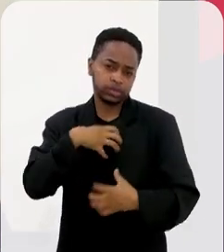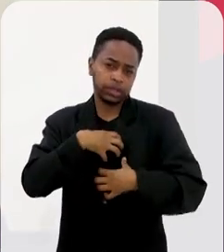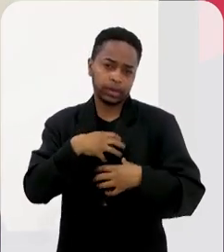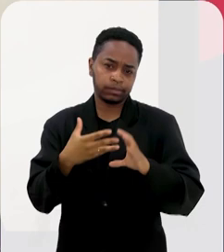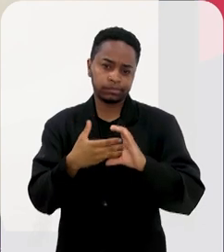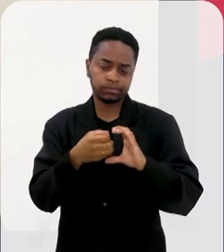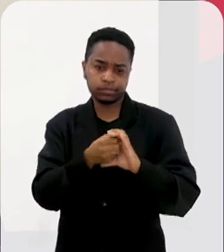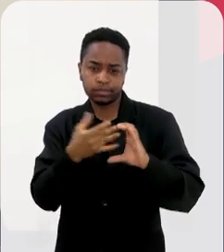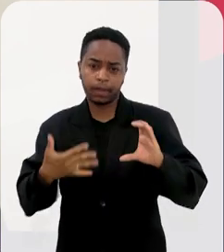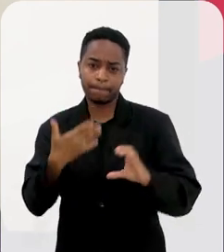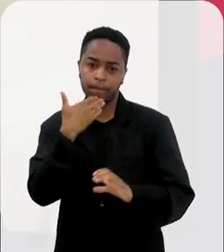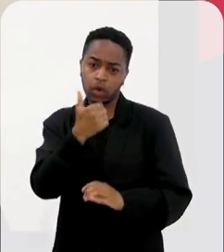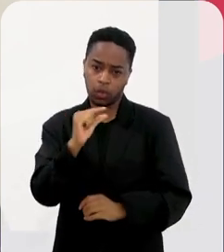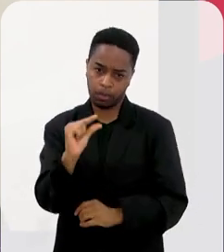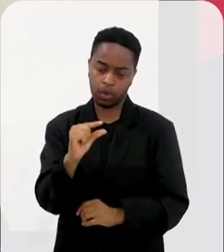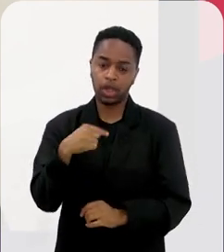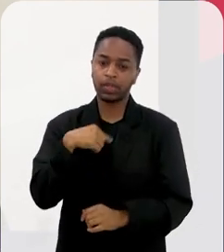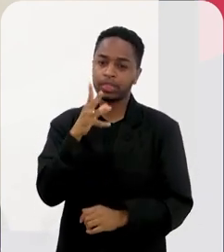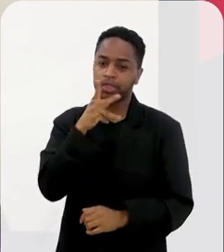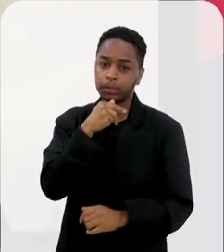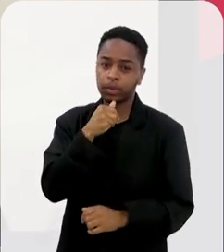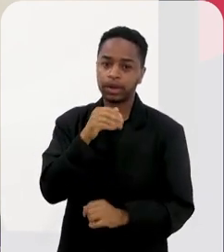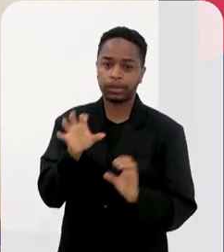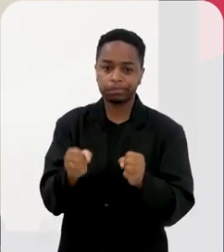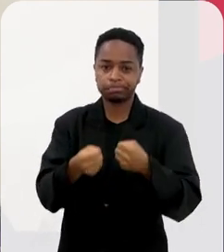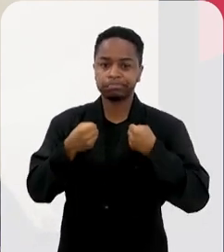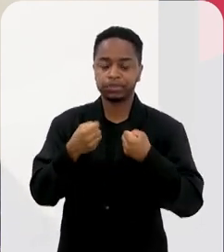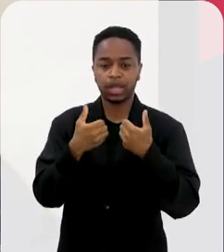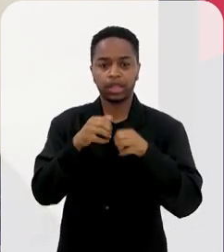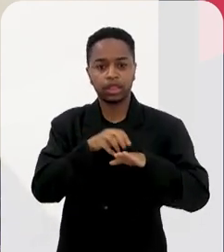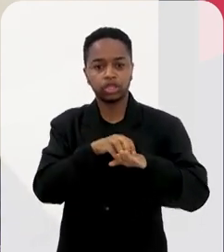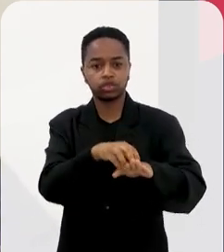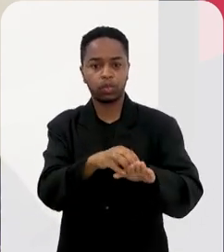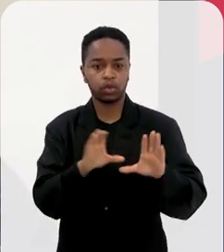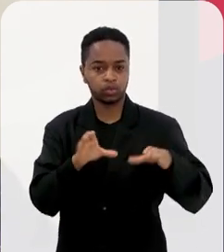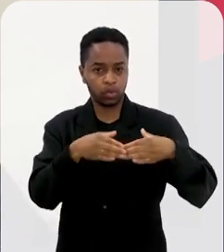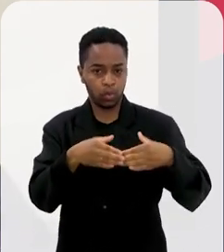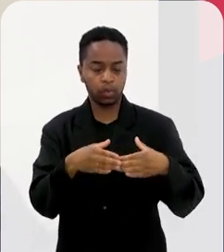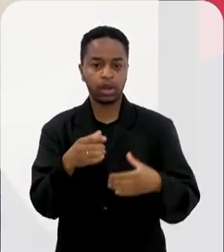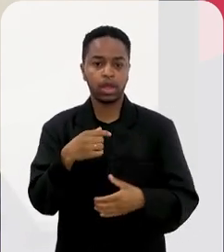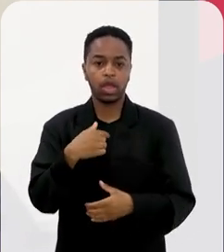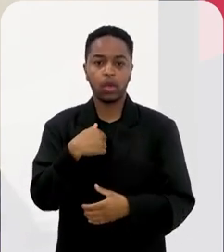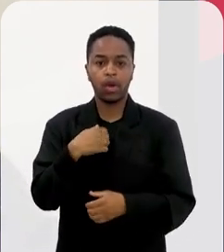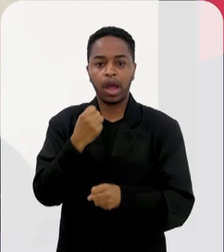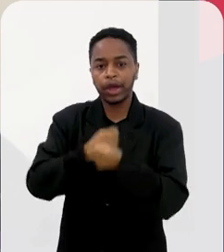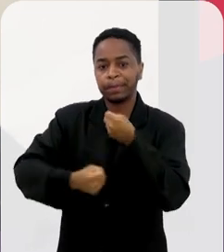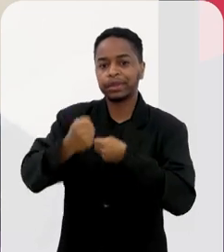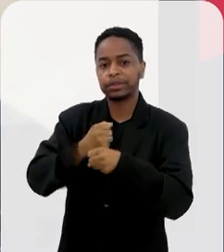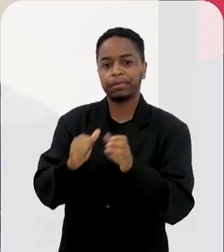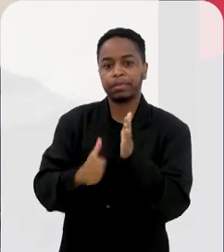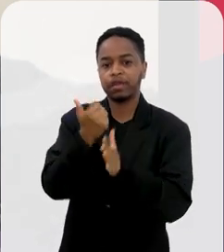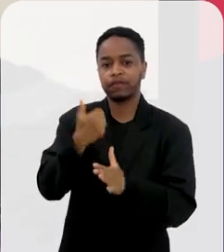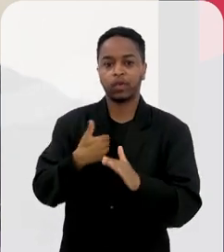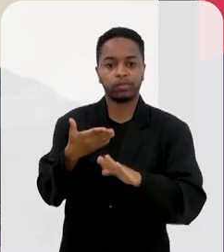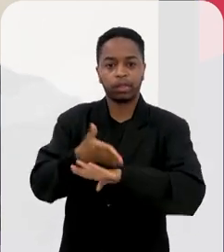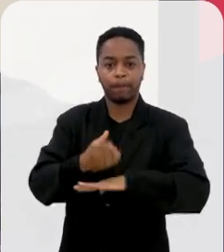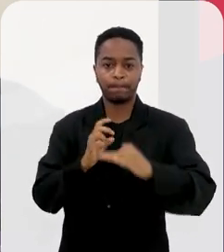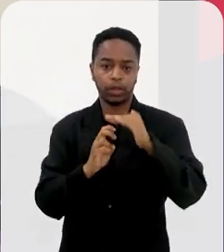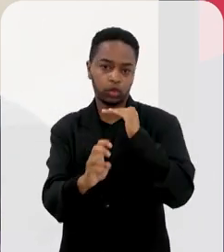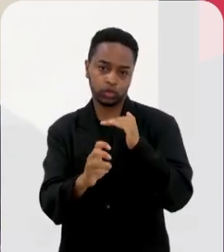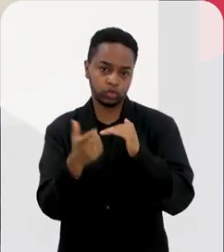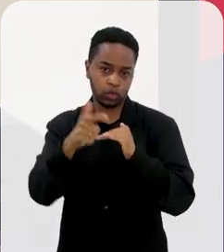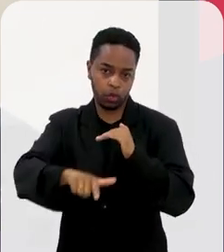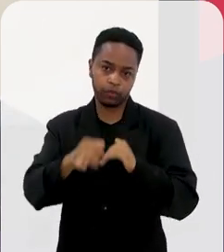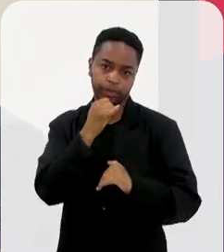exemplo, eu demorei muito a pegar transporte coletivo. Foi no final do ano passado que eu peguei pela primeira vez o